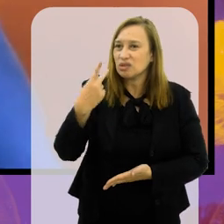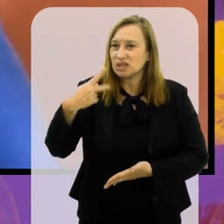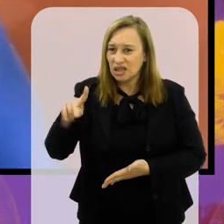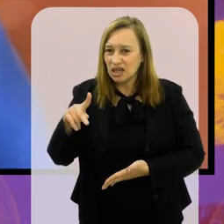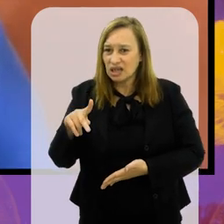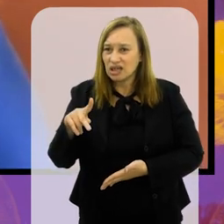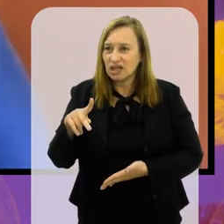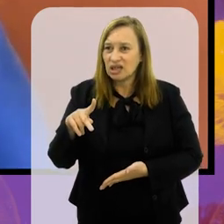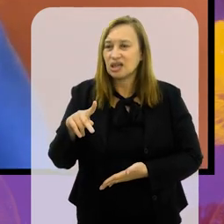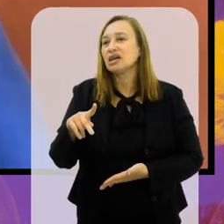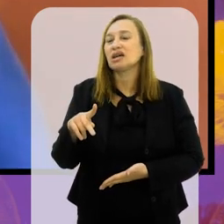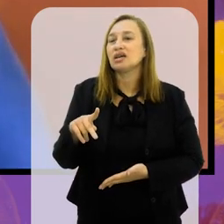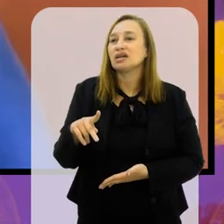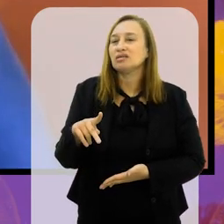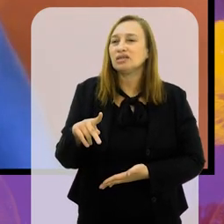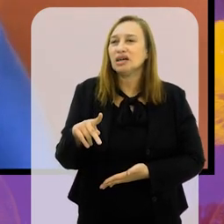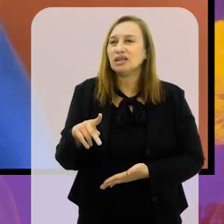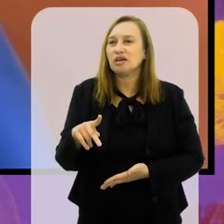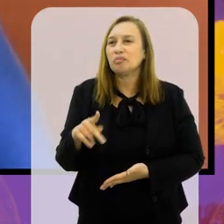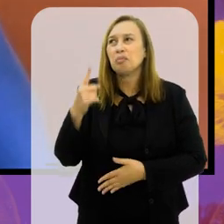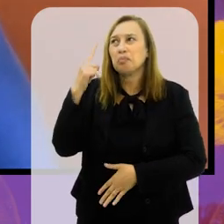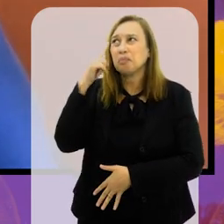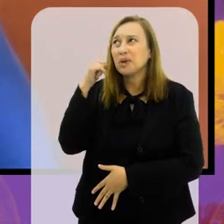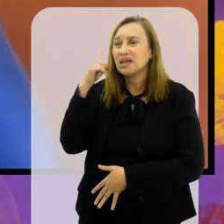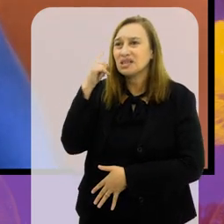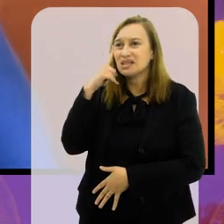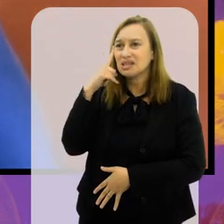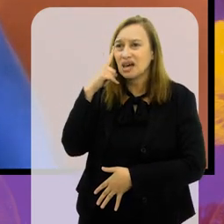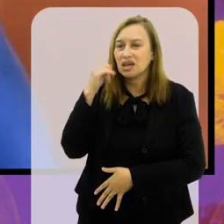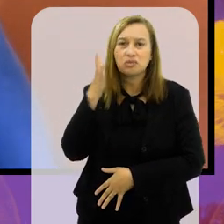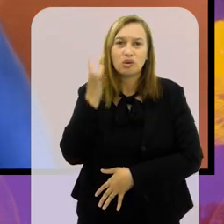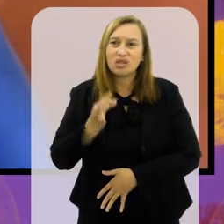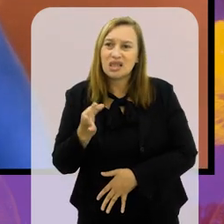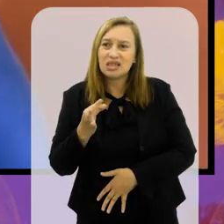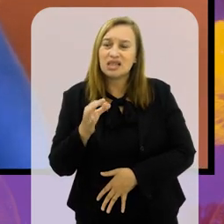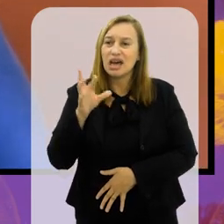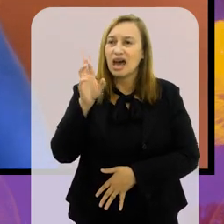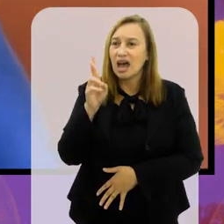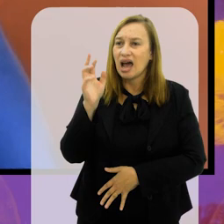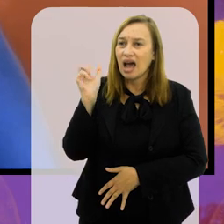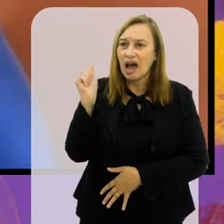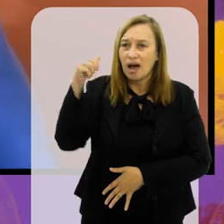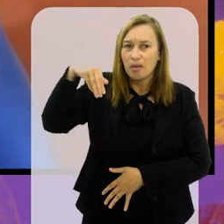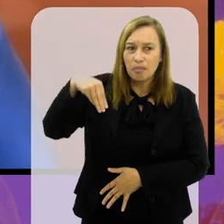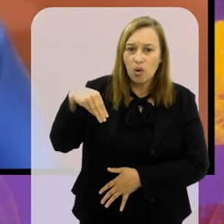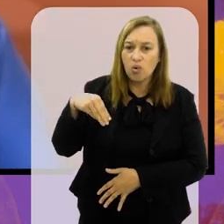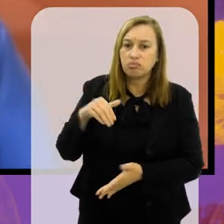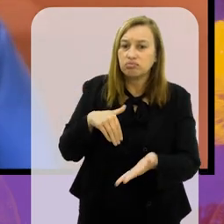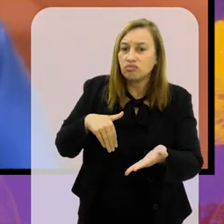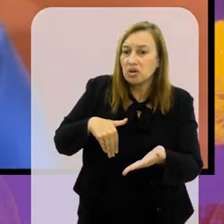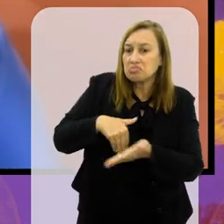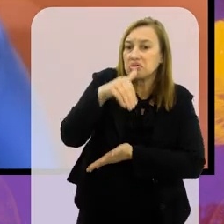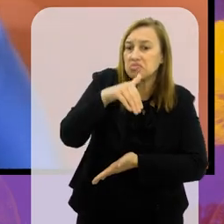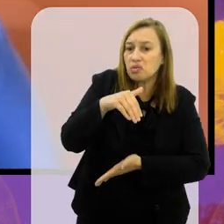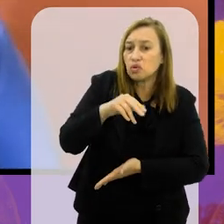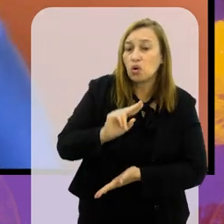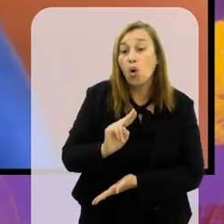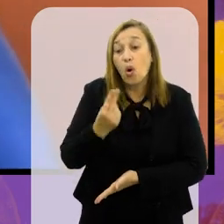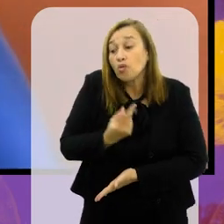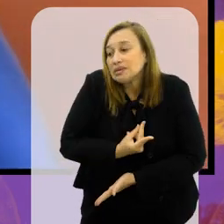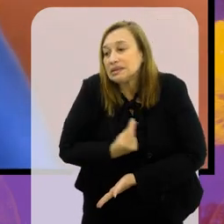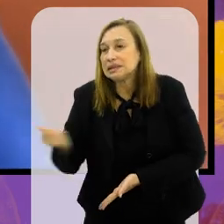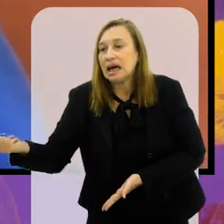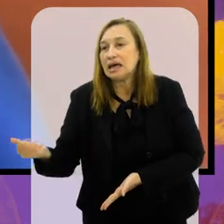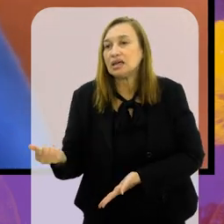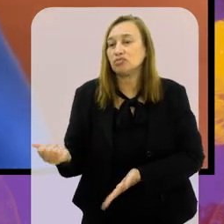é um negócio para a gente parar, porque eu vou te confessar, até agora eu não sei se o Ramon Dias foi demitido, como